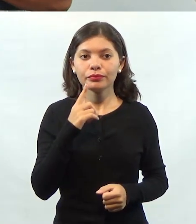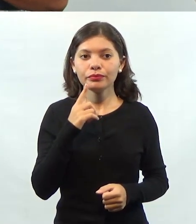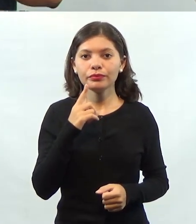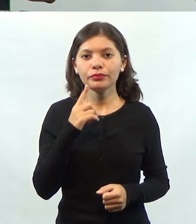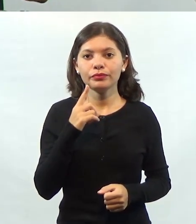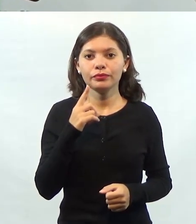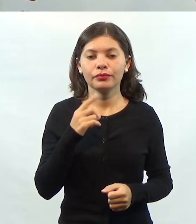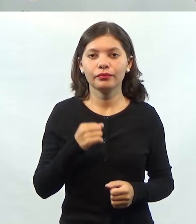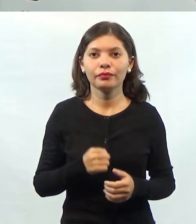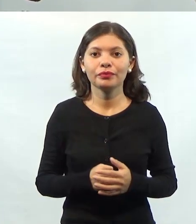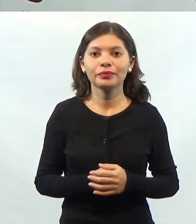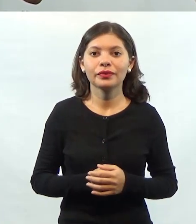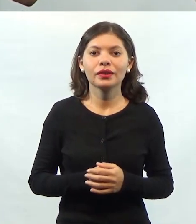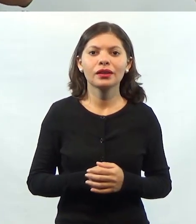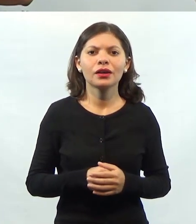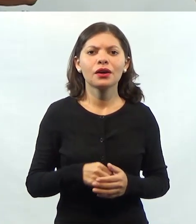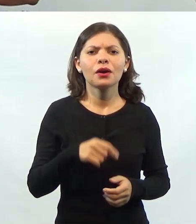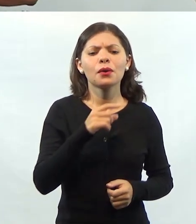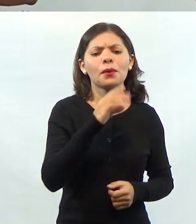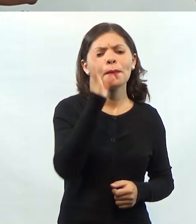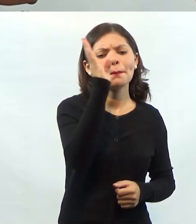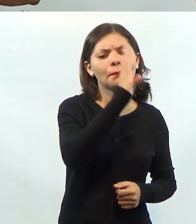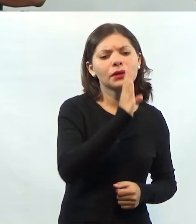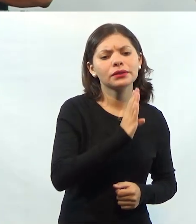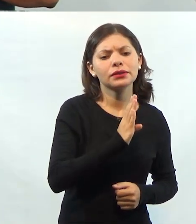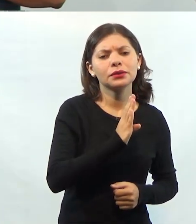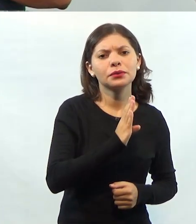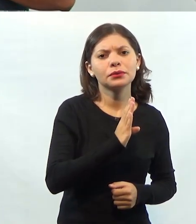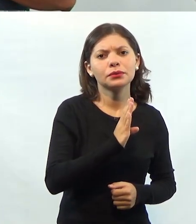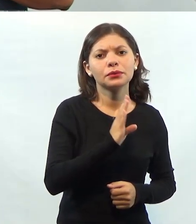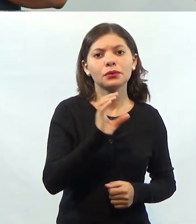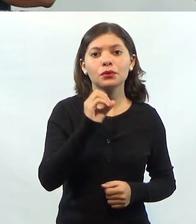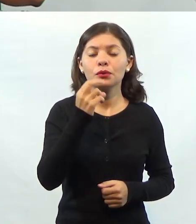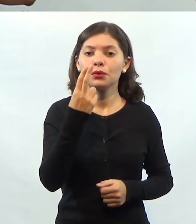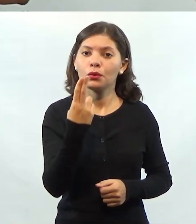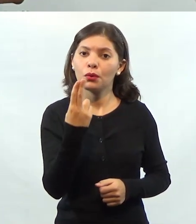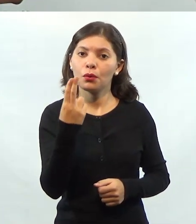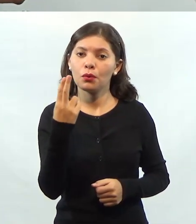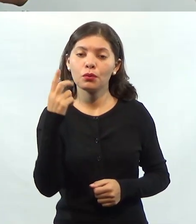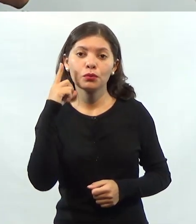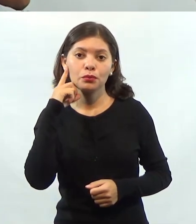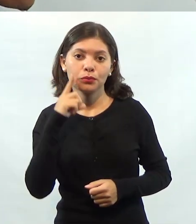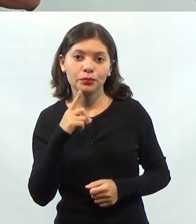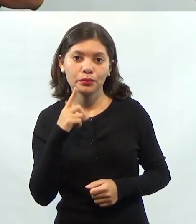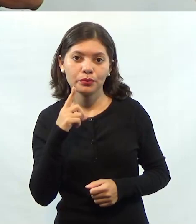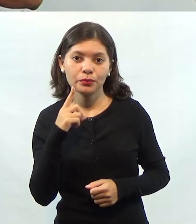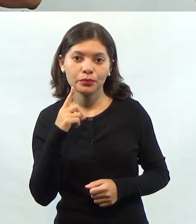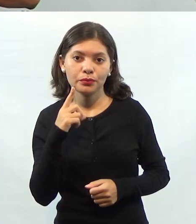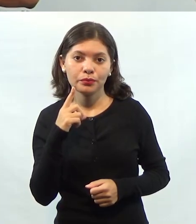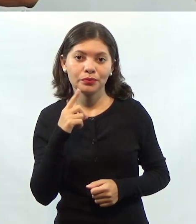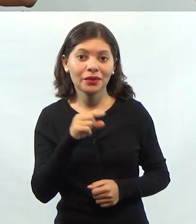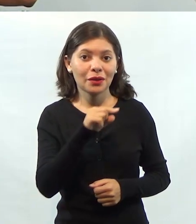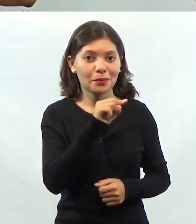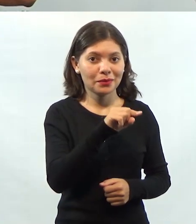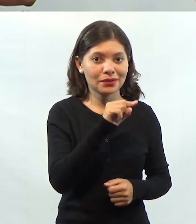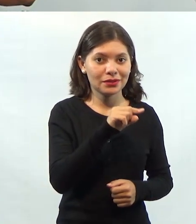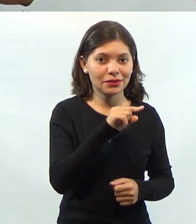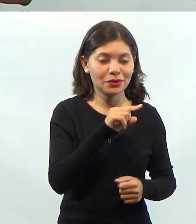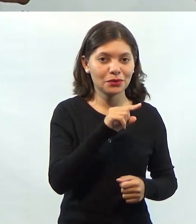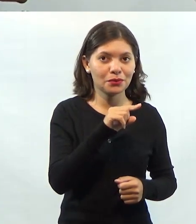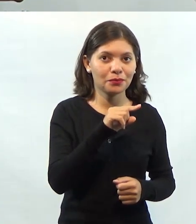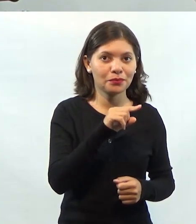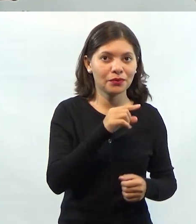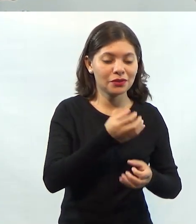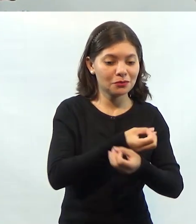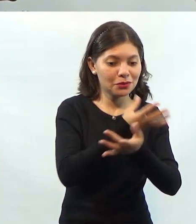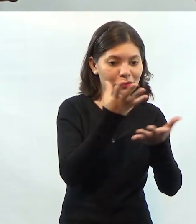Então, ah, quem foi mais eficiente? O Brasil foi mais eficiente que os americanos